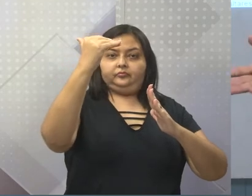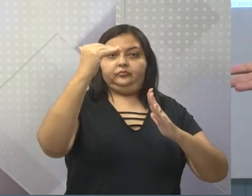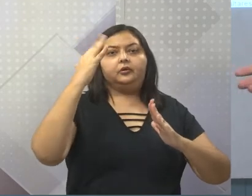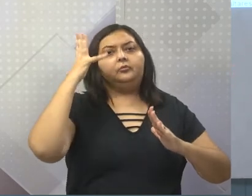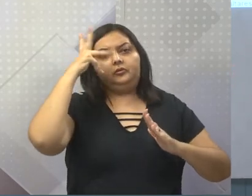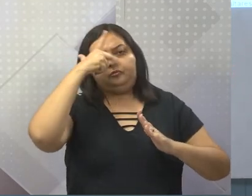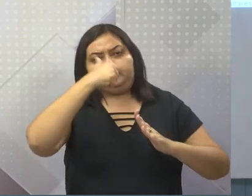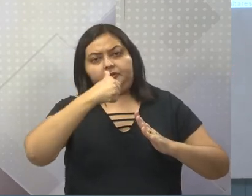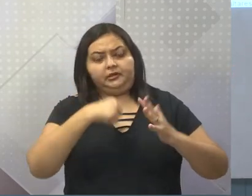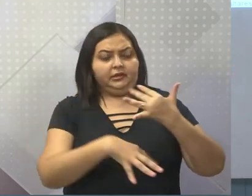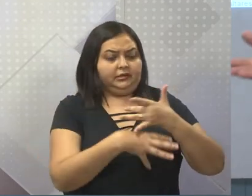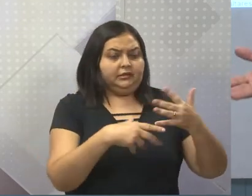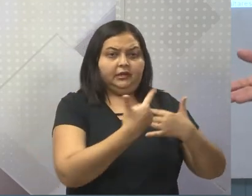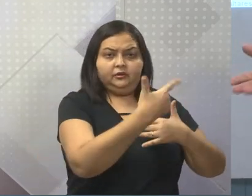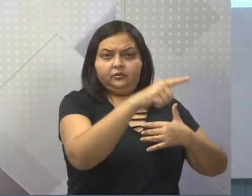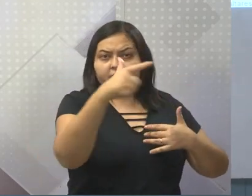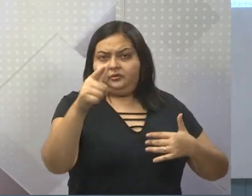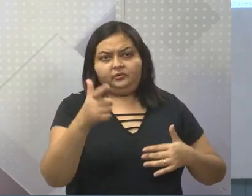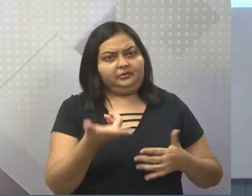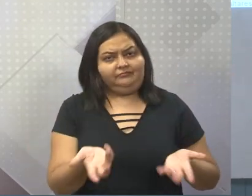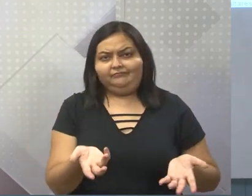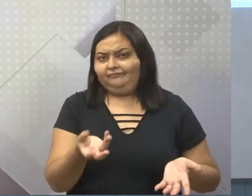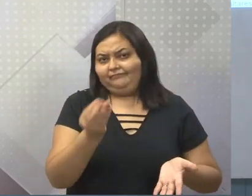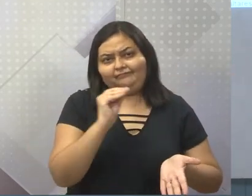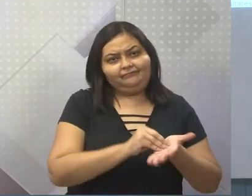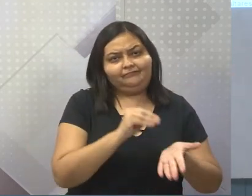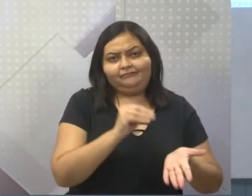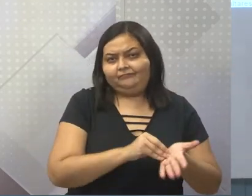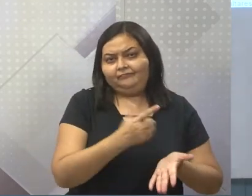muito comum em outras cidades, em outros estados daquela época.